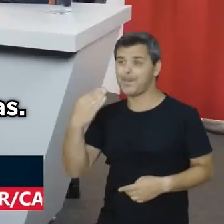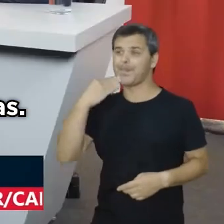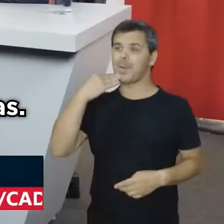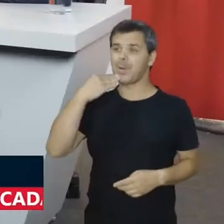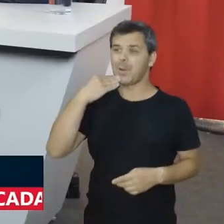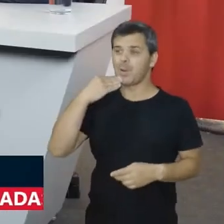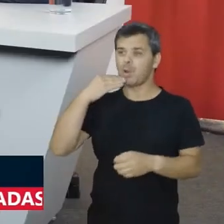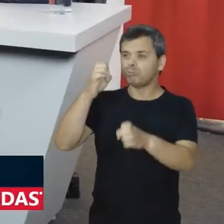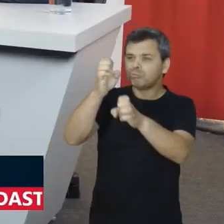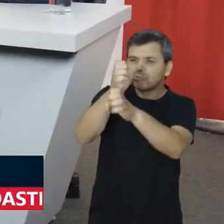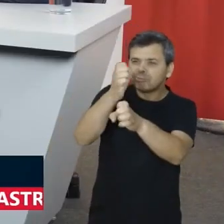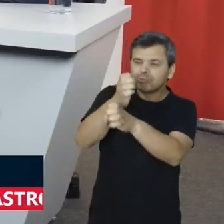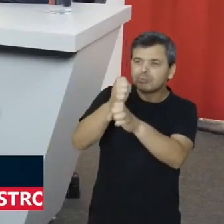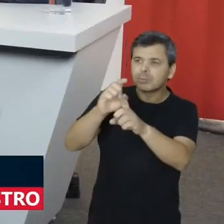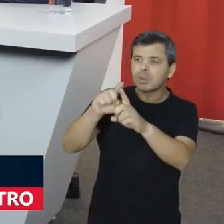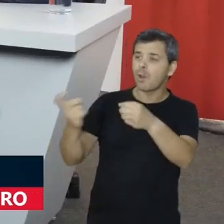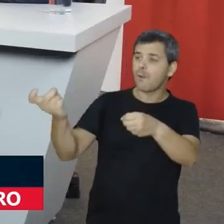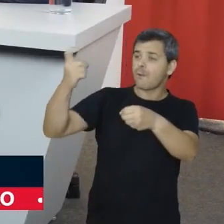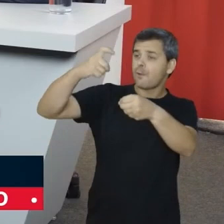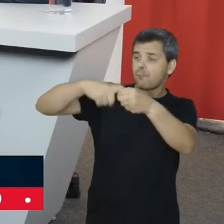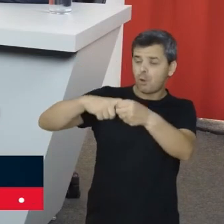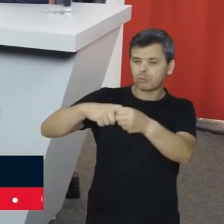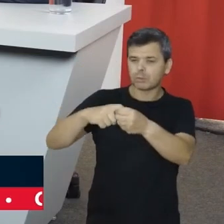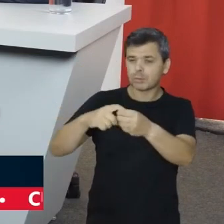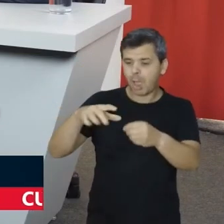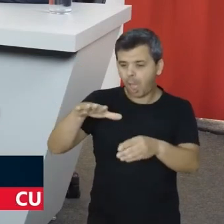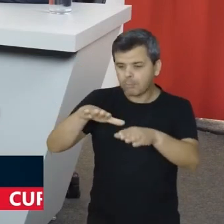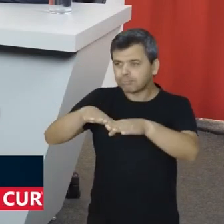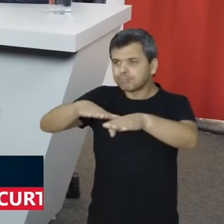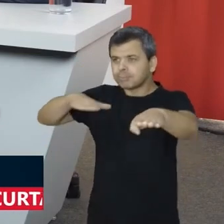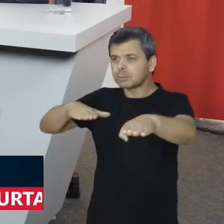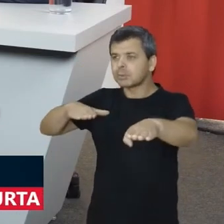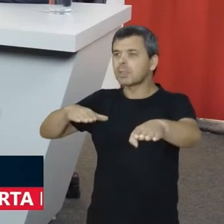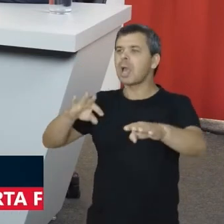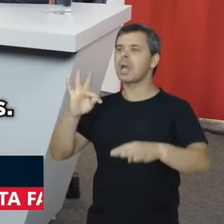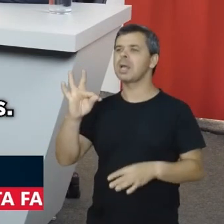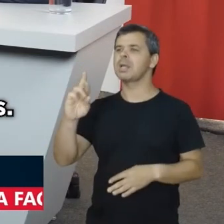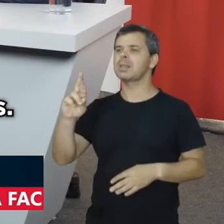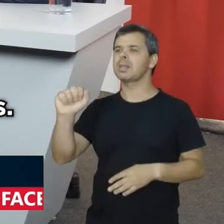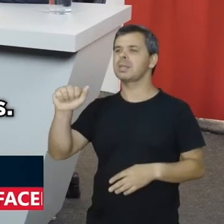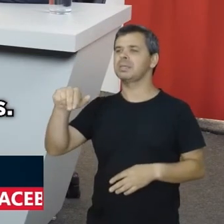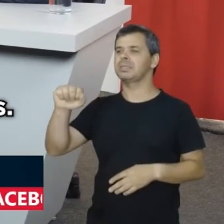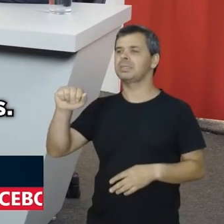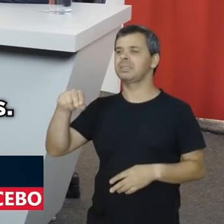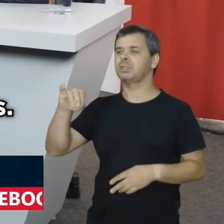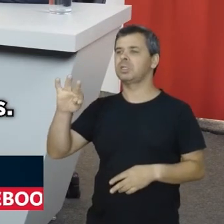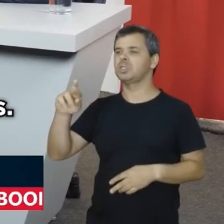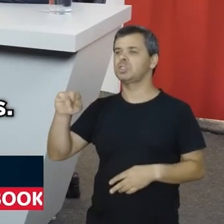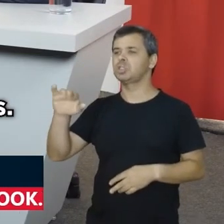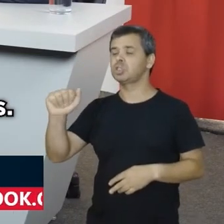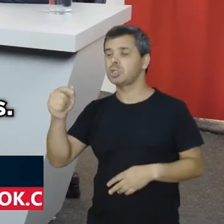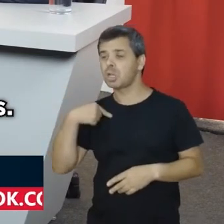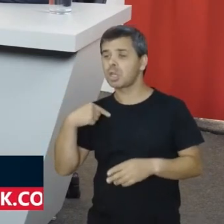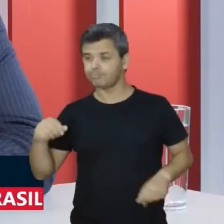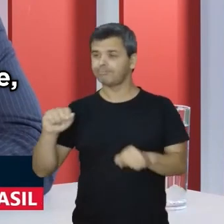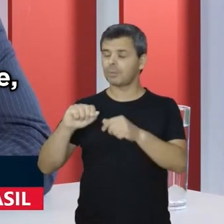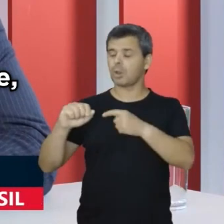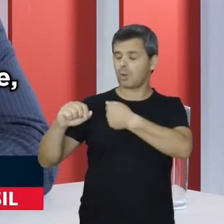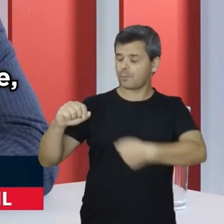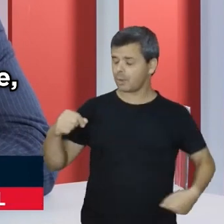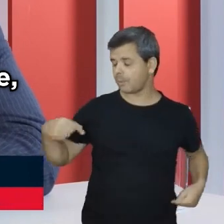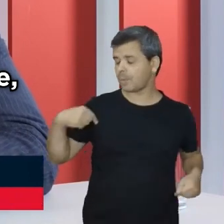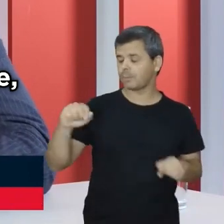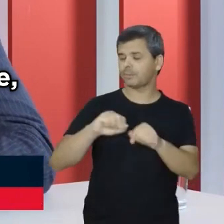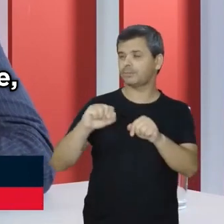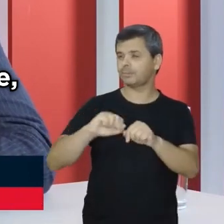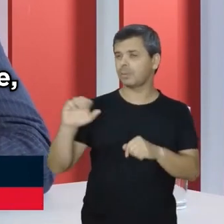em obras. A gente tem aí a retomada do trecho da transnordestina, a gente tem duplicações de BRs, a